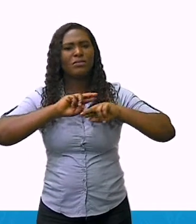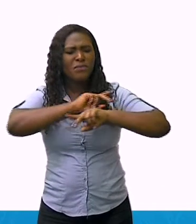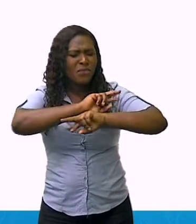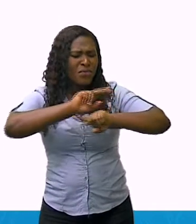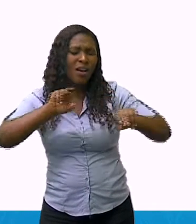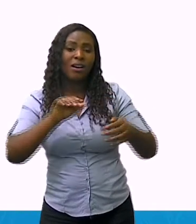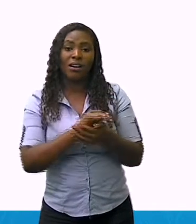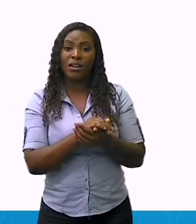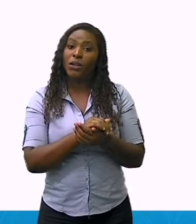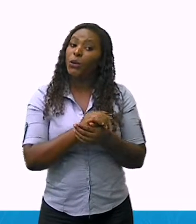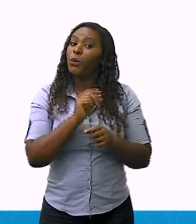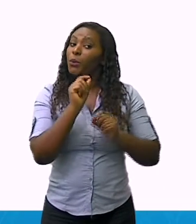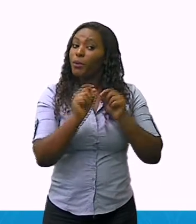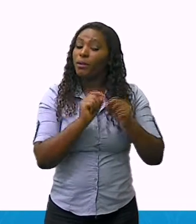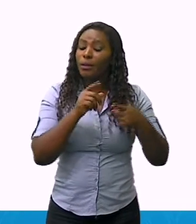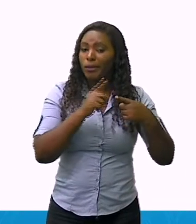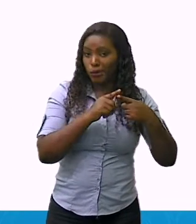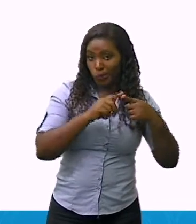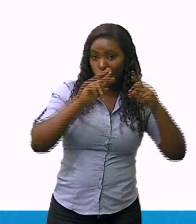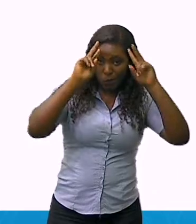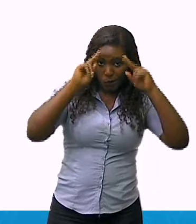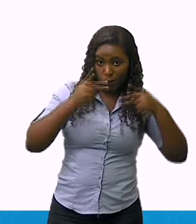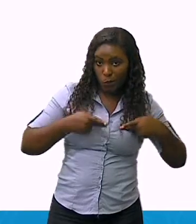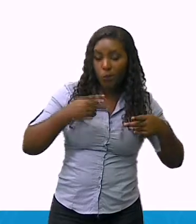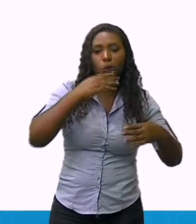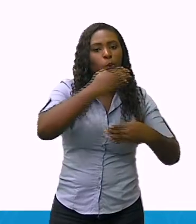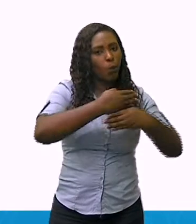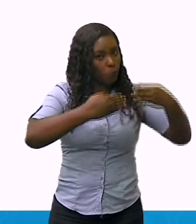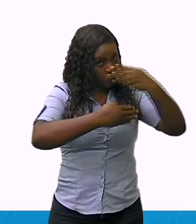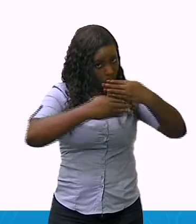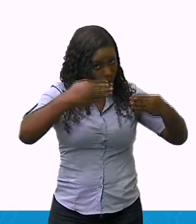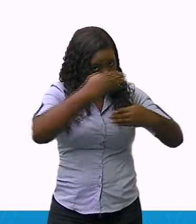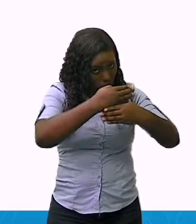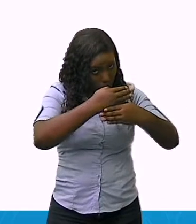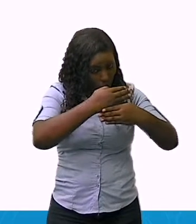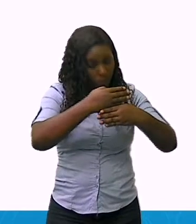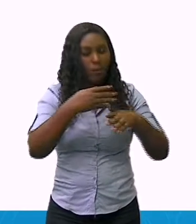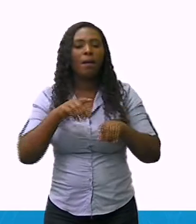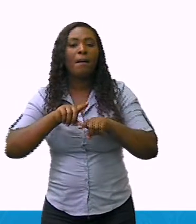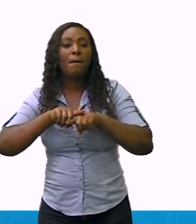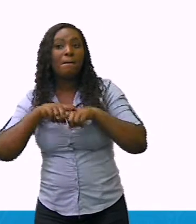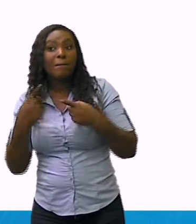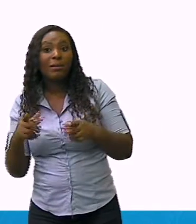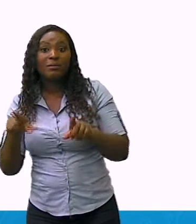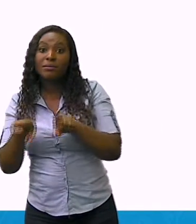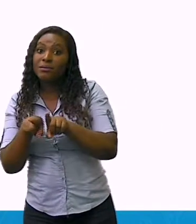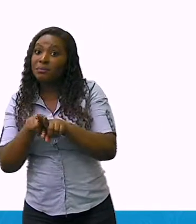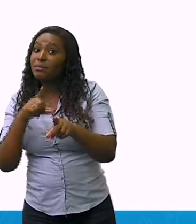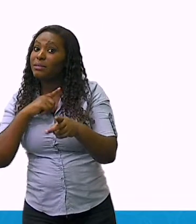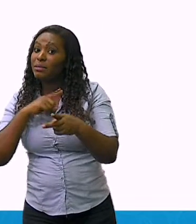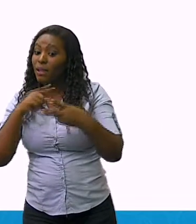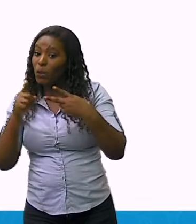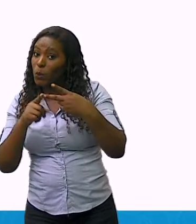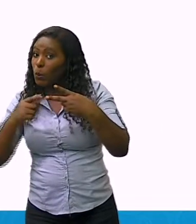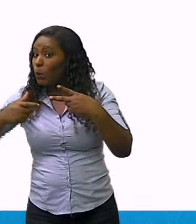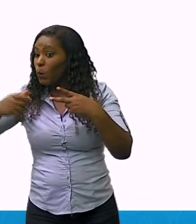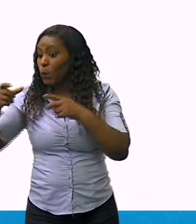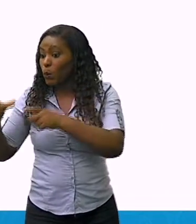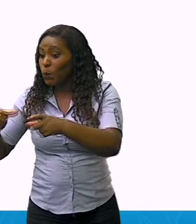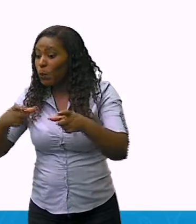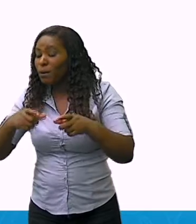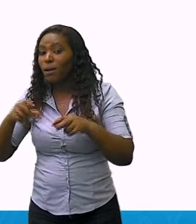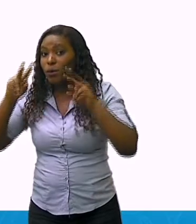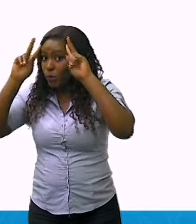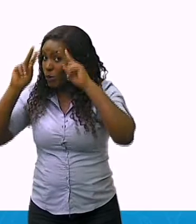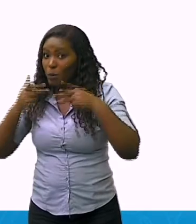pessoas e que também não foram feitos pelas pessoas, correto? Vamos, então, a